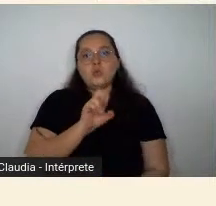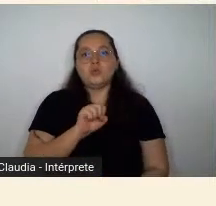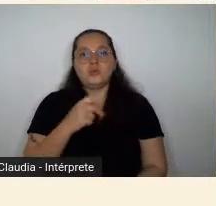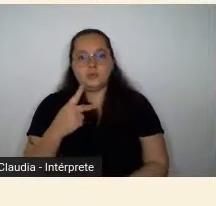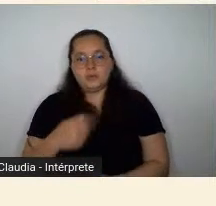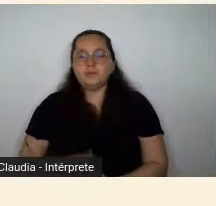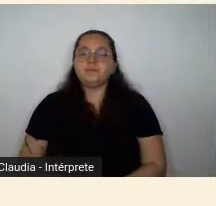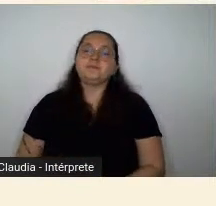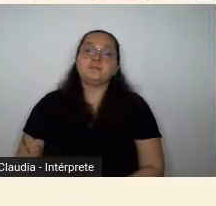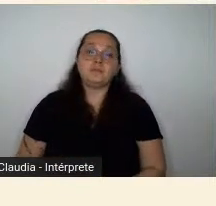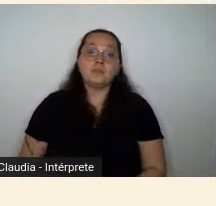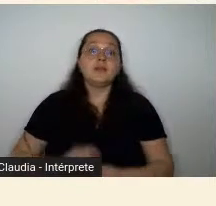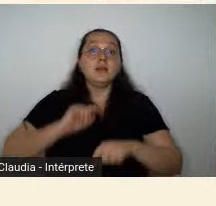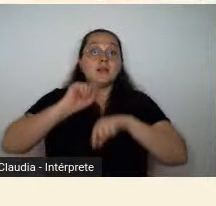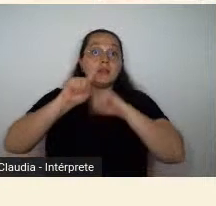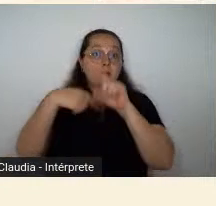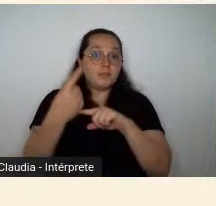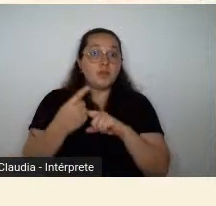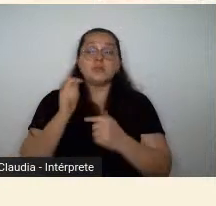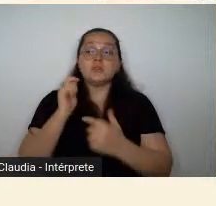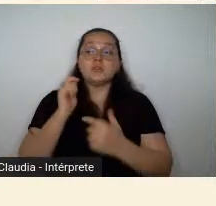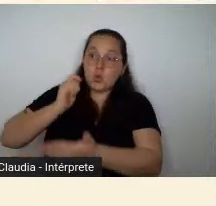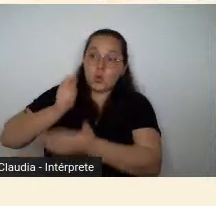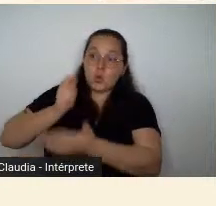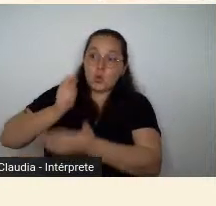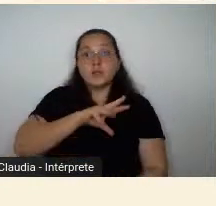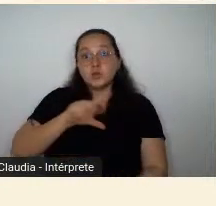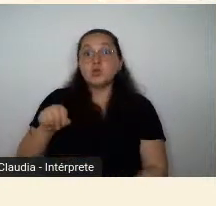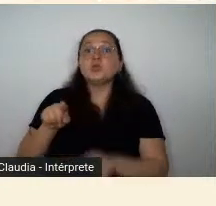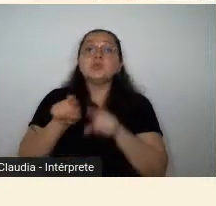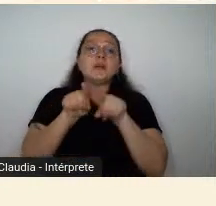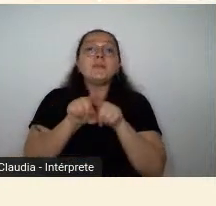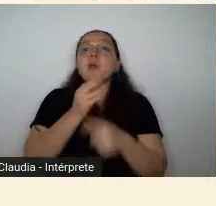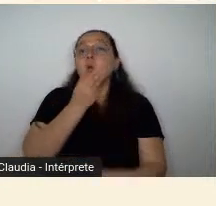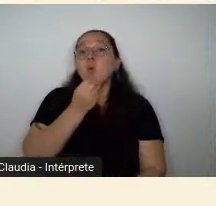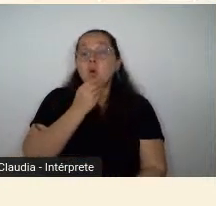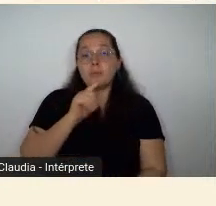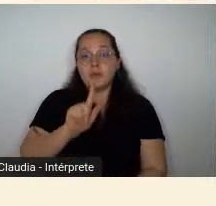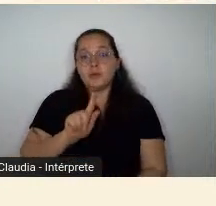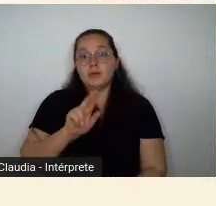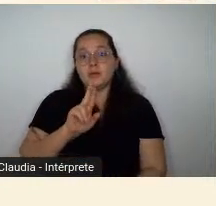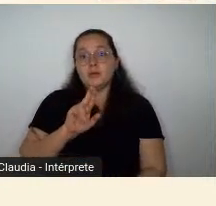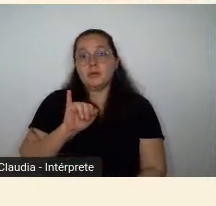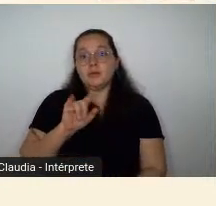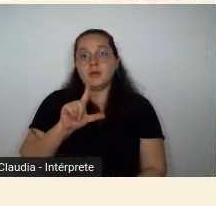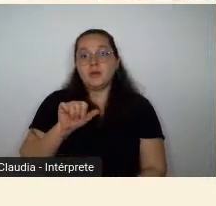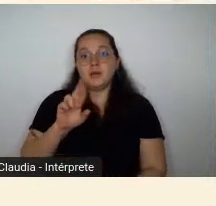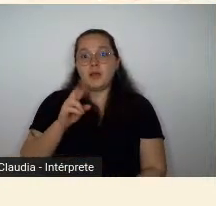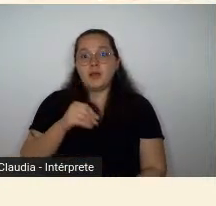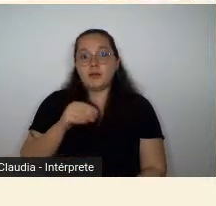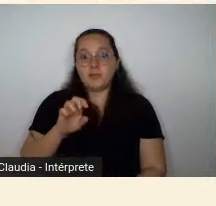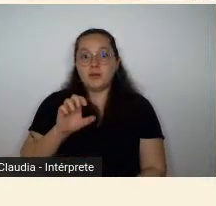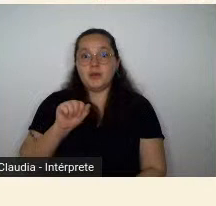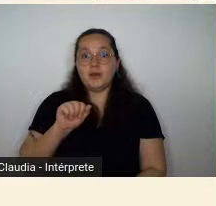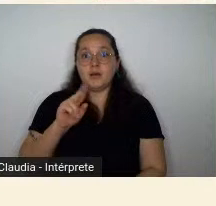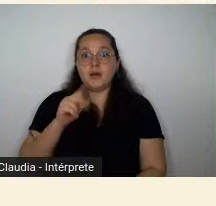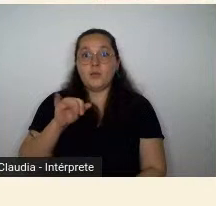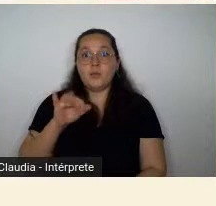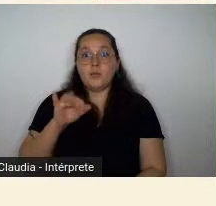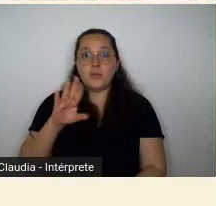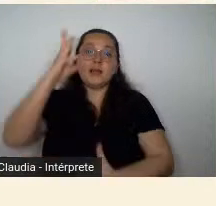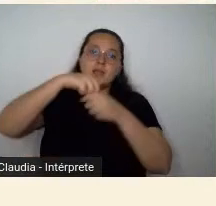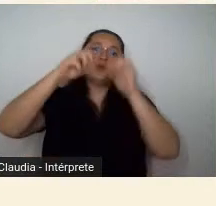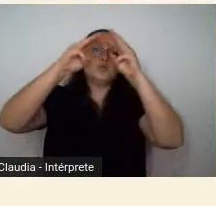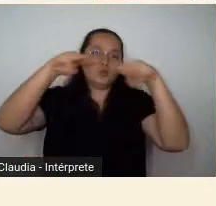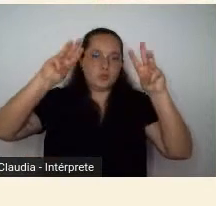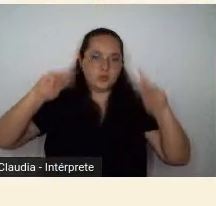depois, se compra toda a coleção do Guilherme de Almeida, que hoje está na casa, que hoje compõe, né, a casa Guilherme de Almeida. Então, veja, esses